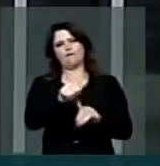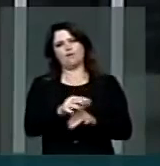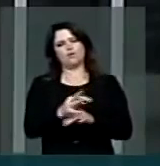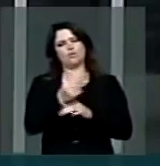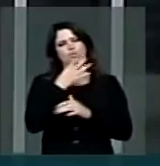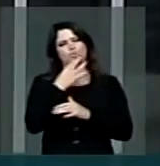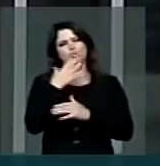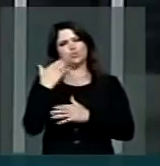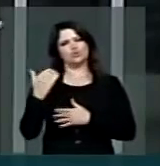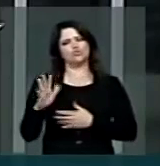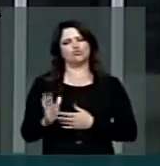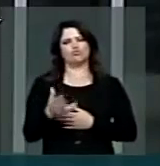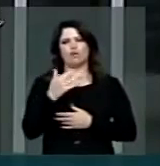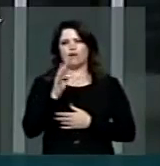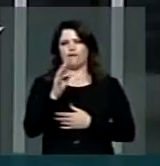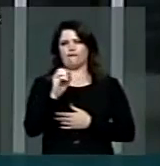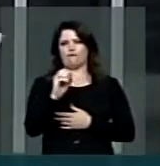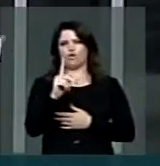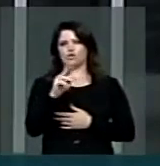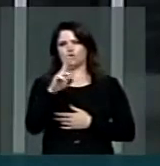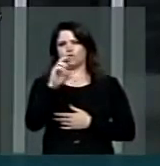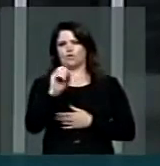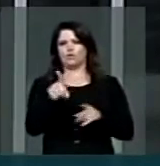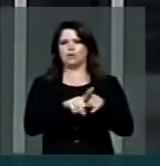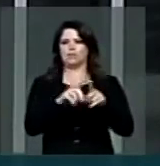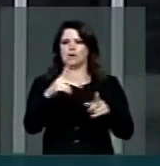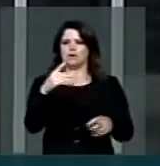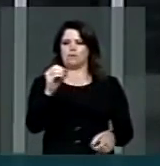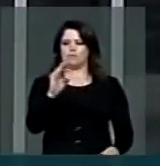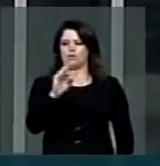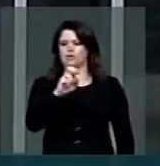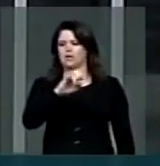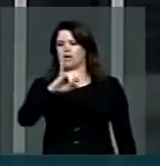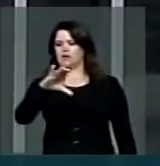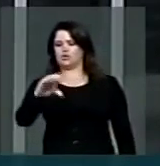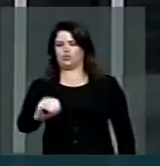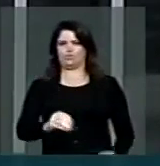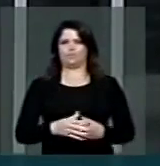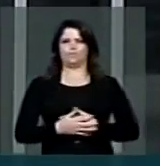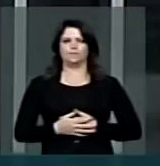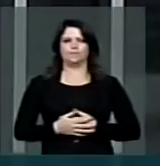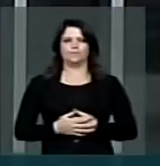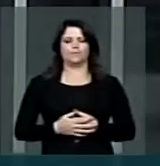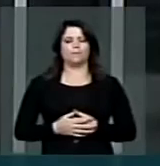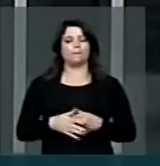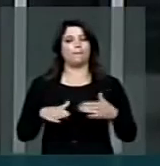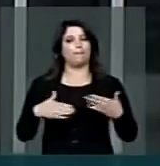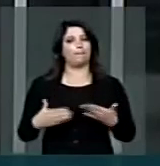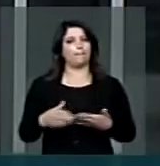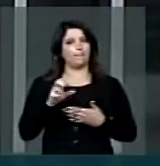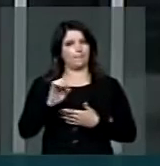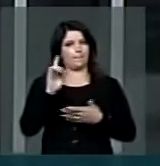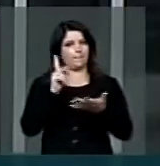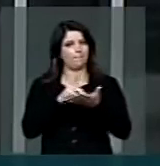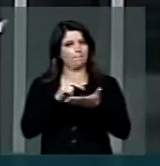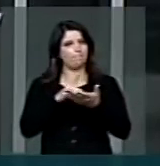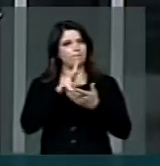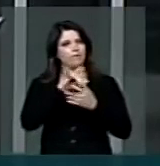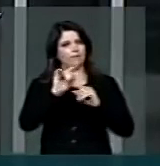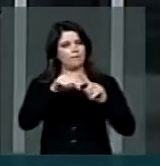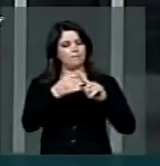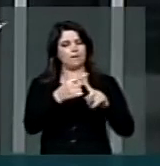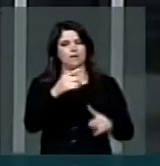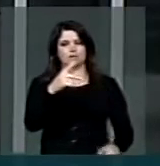conhecidas, de fósforo e potássio. Ora, se é verdade que o incremento da produção de